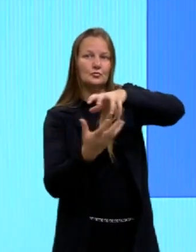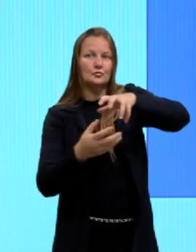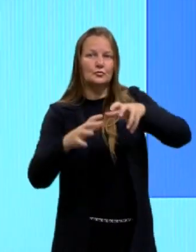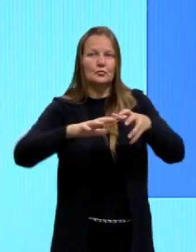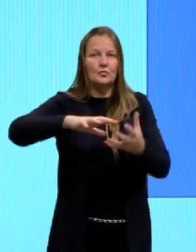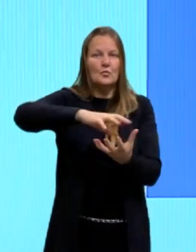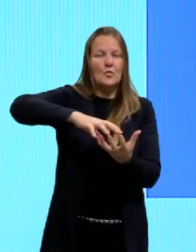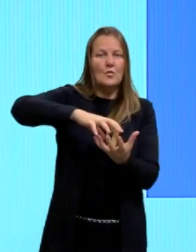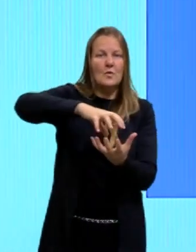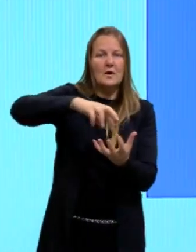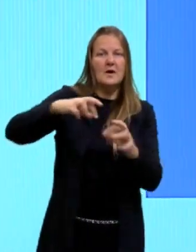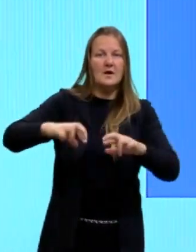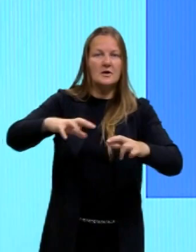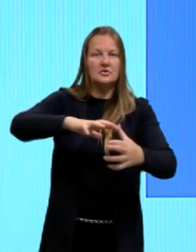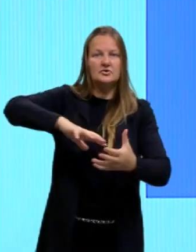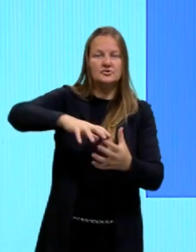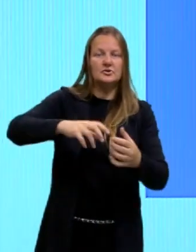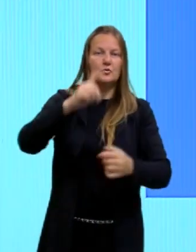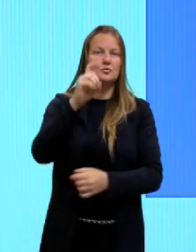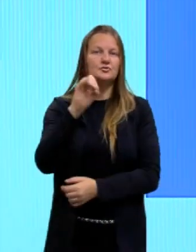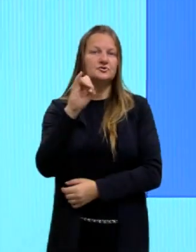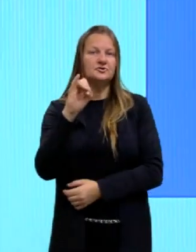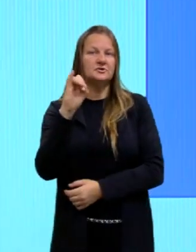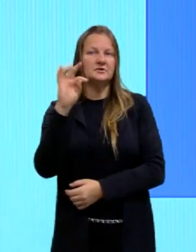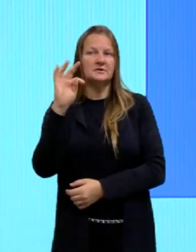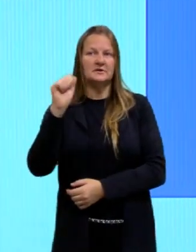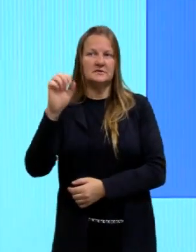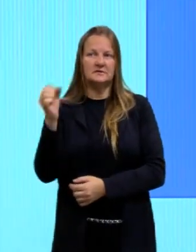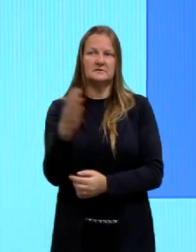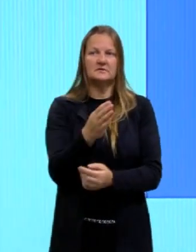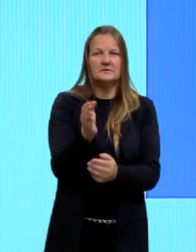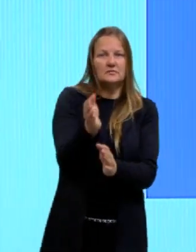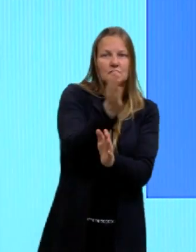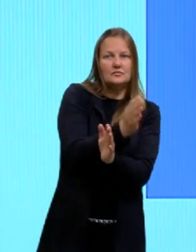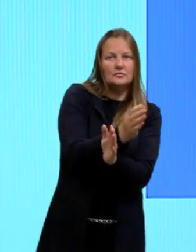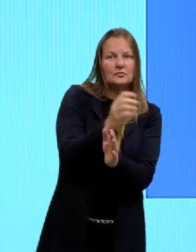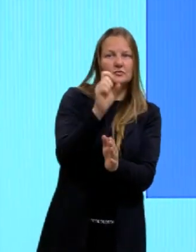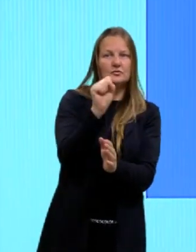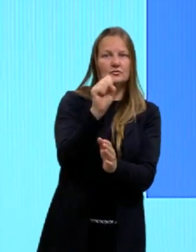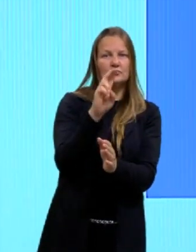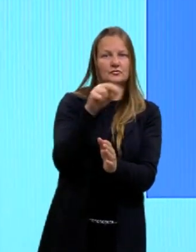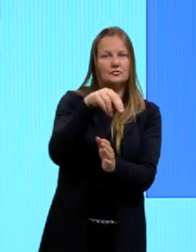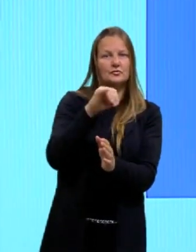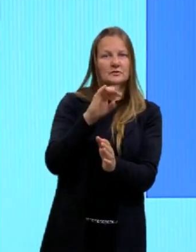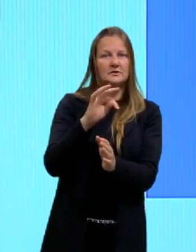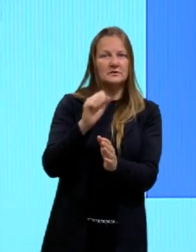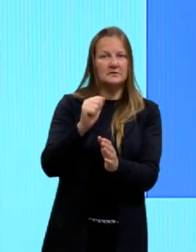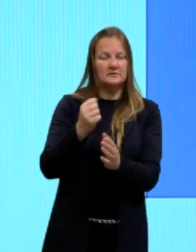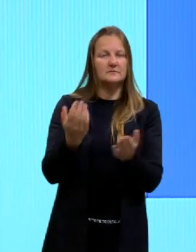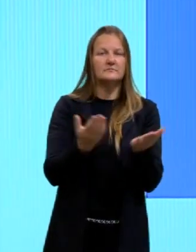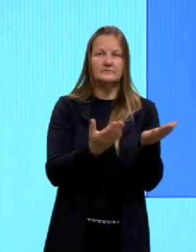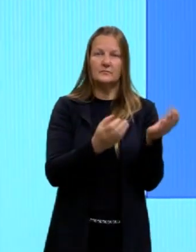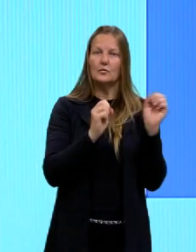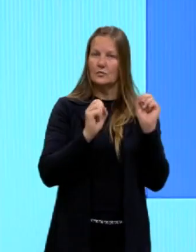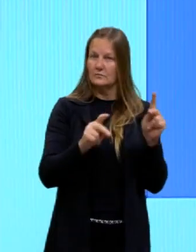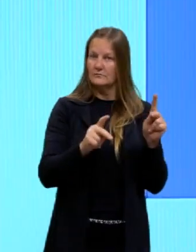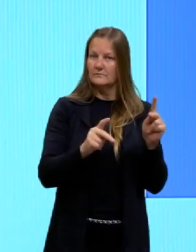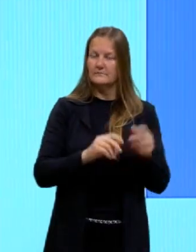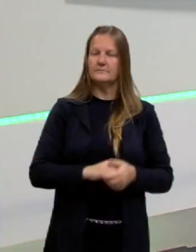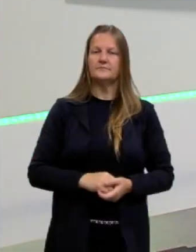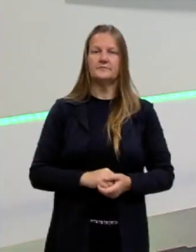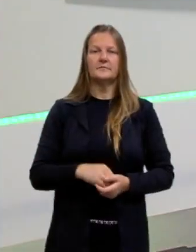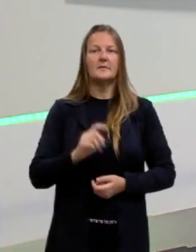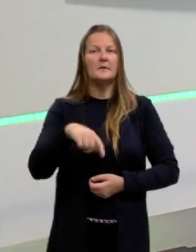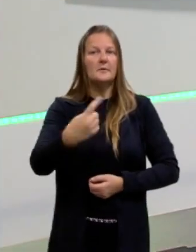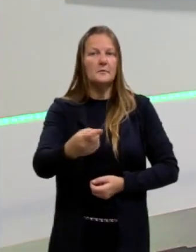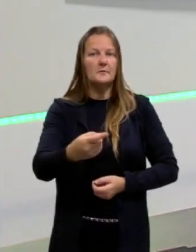questões aí, que nós temos justamente os chiítas, né, e os sunitas, principalmente relacionado a isso, tá, meninos e meninas? Vamos passar,